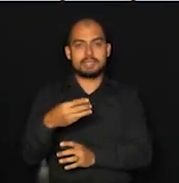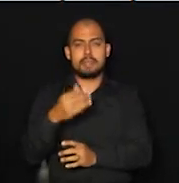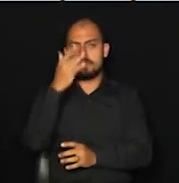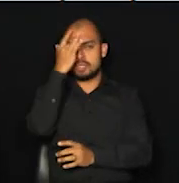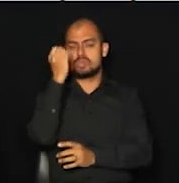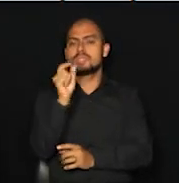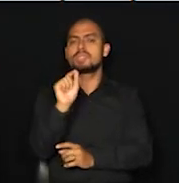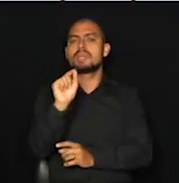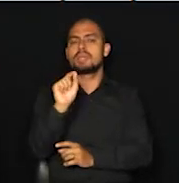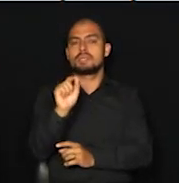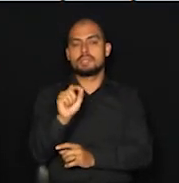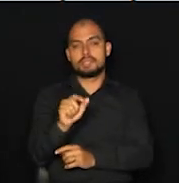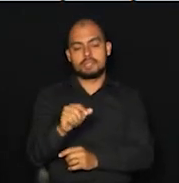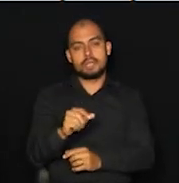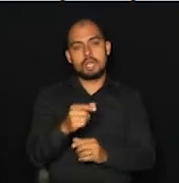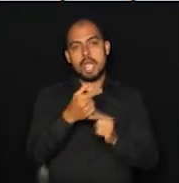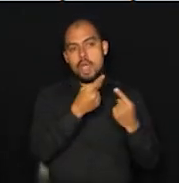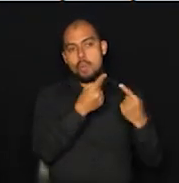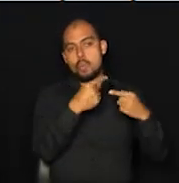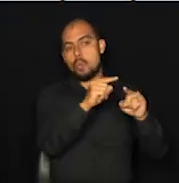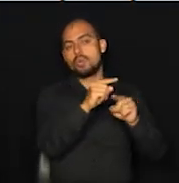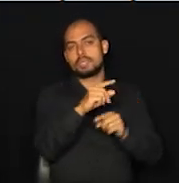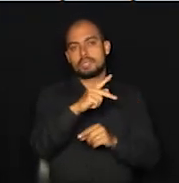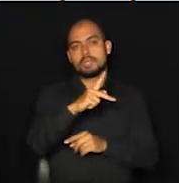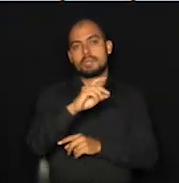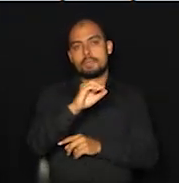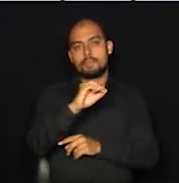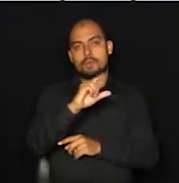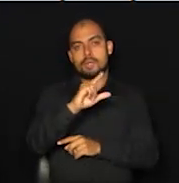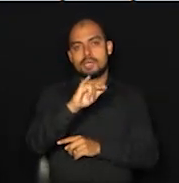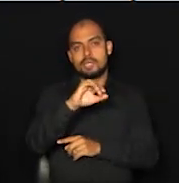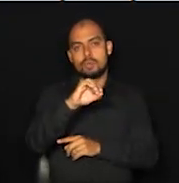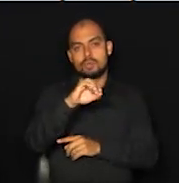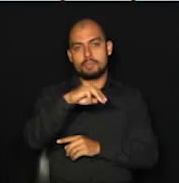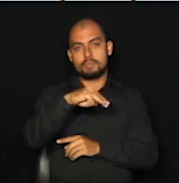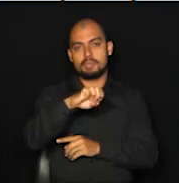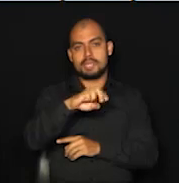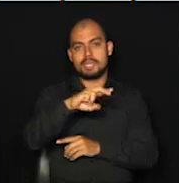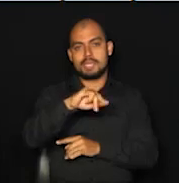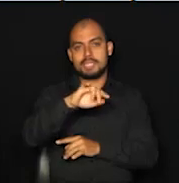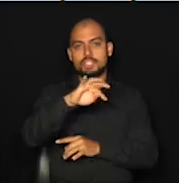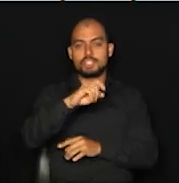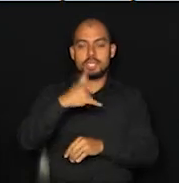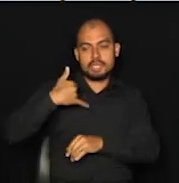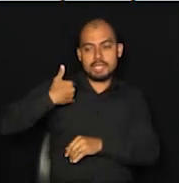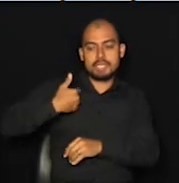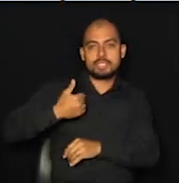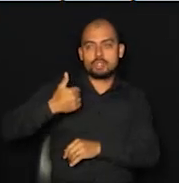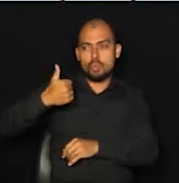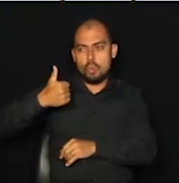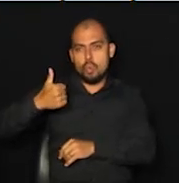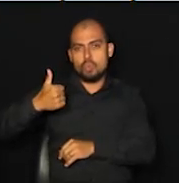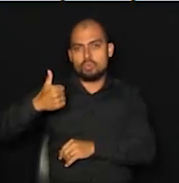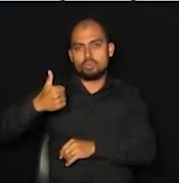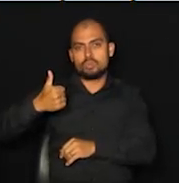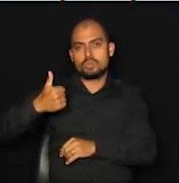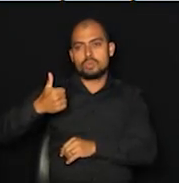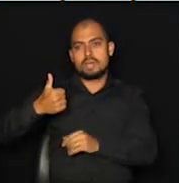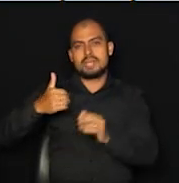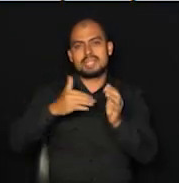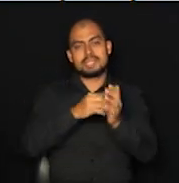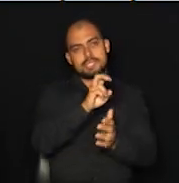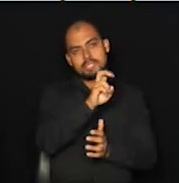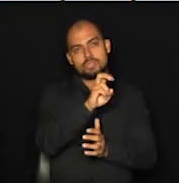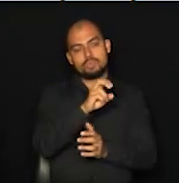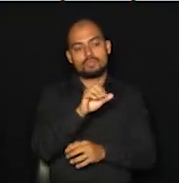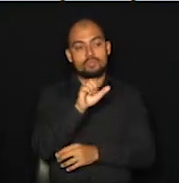poliomielite, que é a vacinação contra a paralisia infantil, são crianças entre 1 e menores de 5 anos. Na cidade de Sumaré,